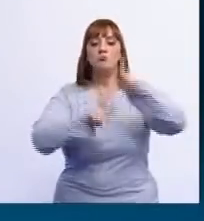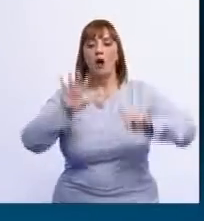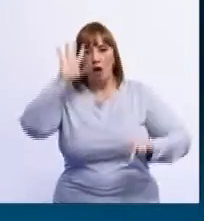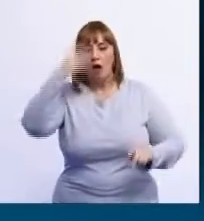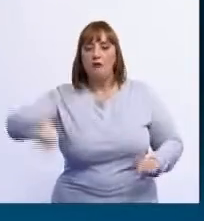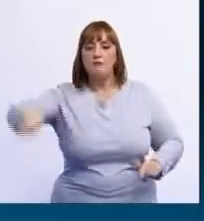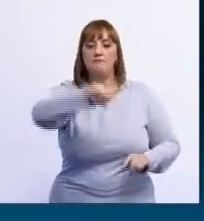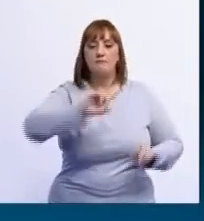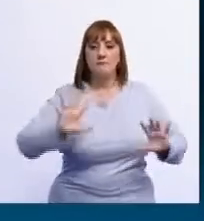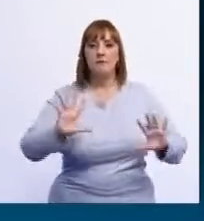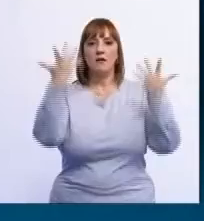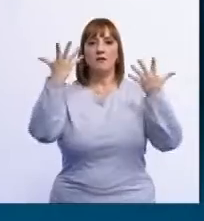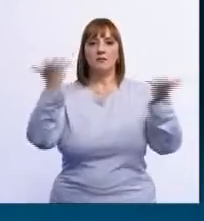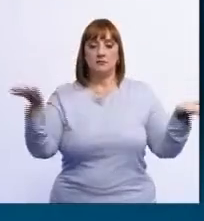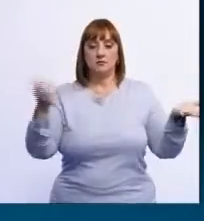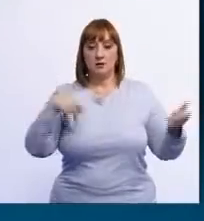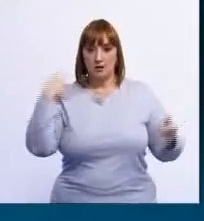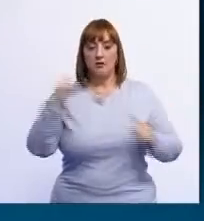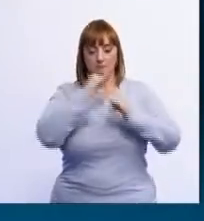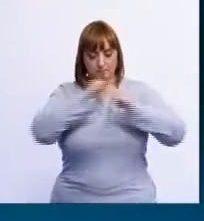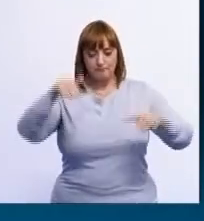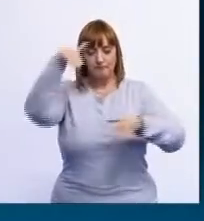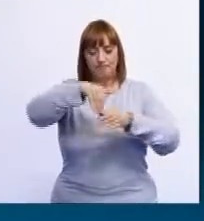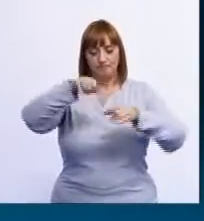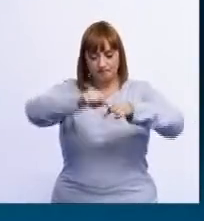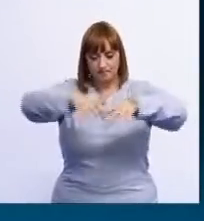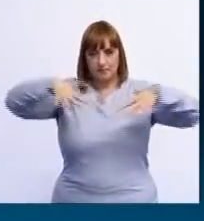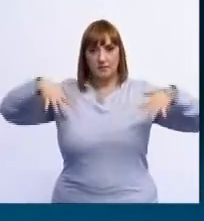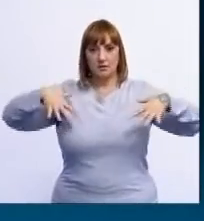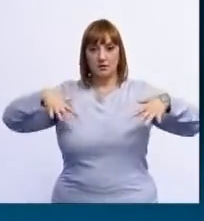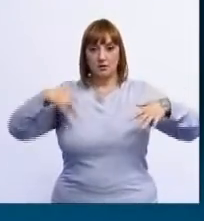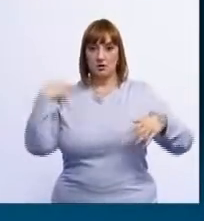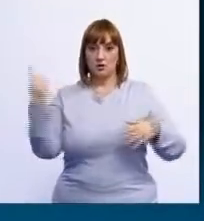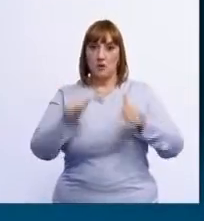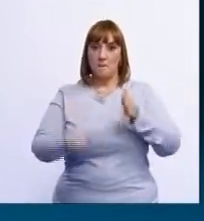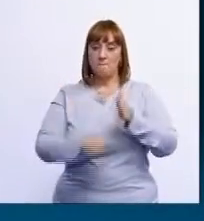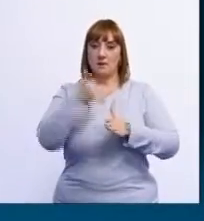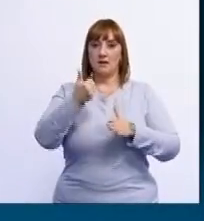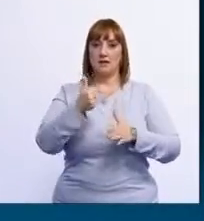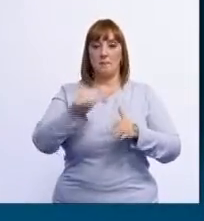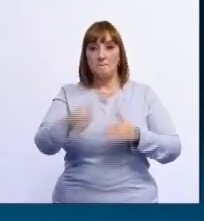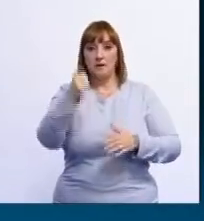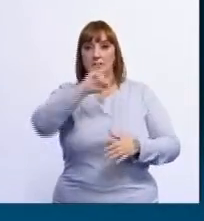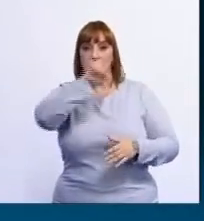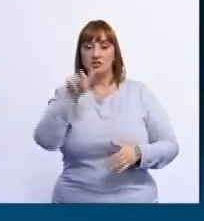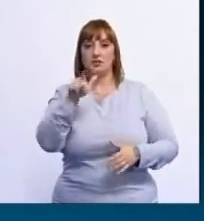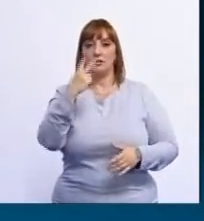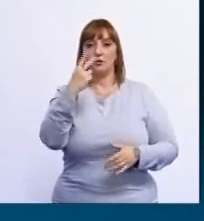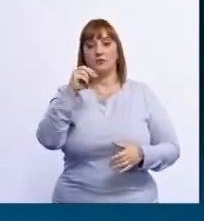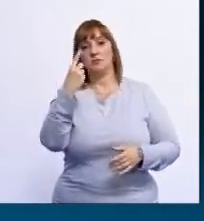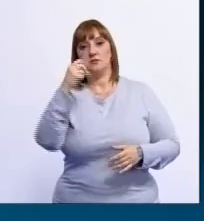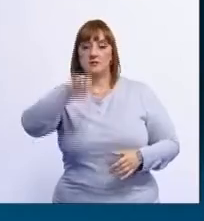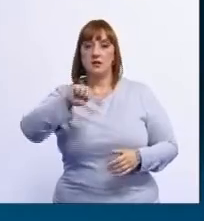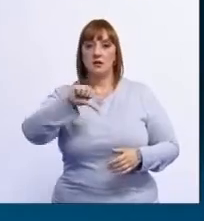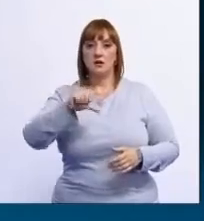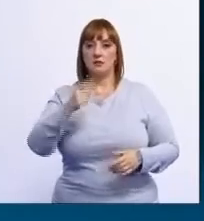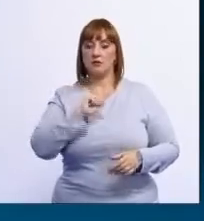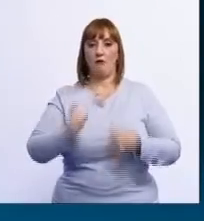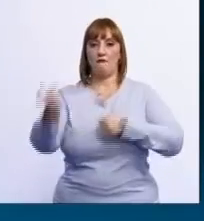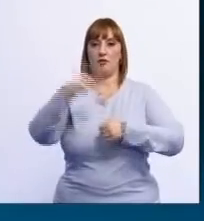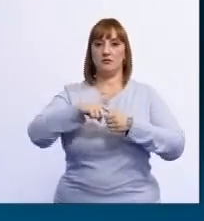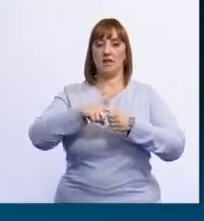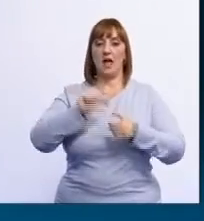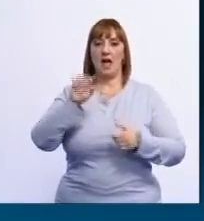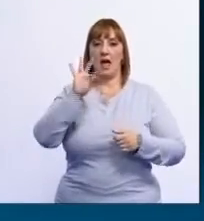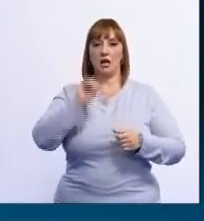E é isso que nós estamos dizendo aqui, com plebiscitos, referentes. E o nosso primeiro, em 1º de janeiro de 2019, é para revogar os atos criminosos do